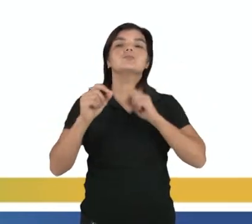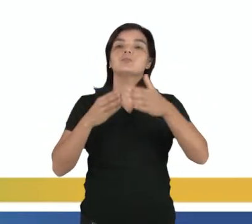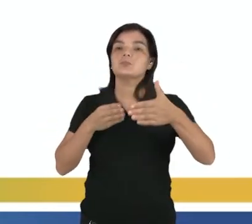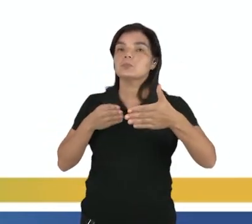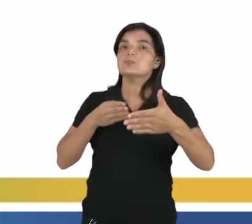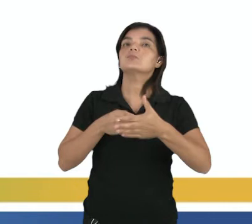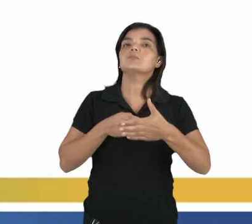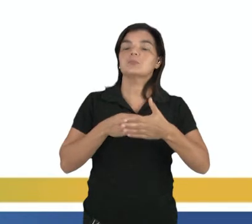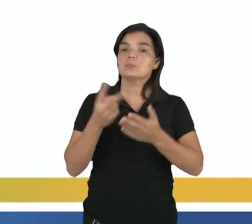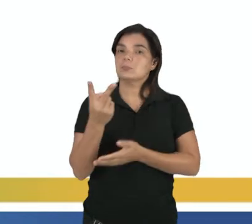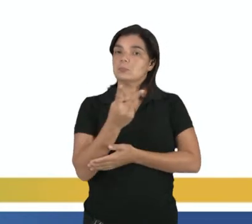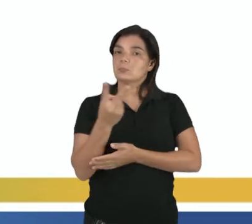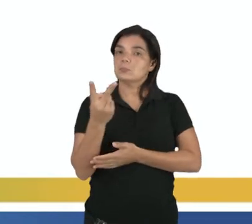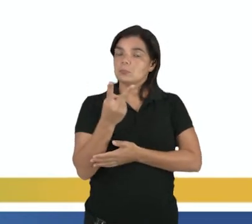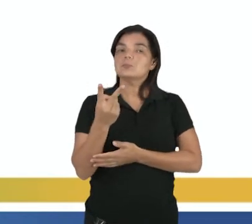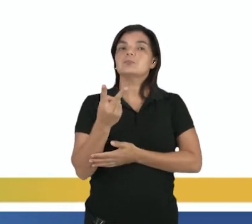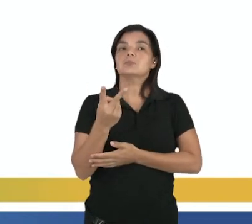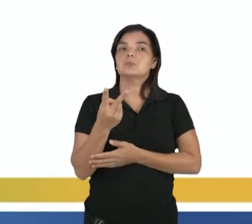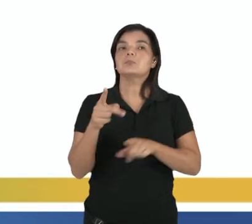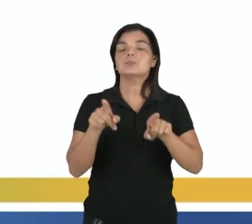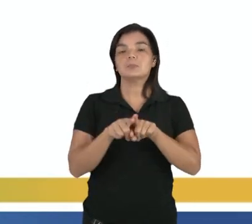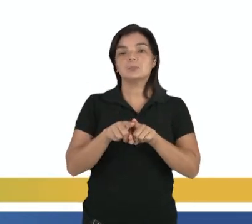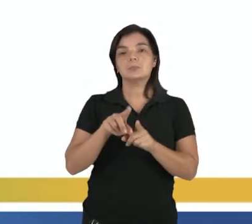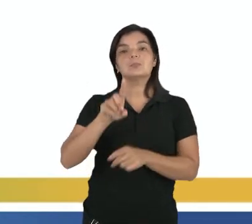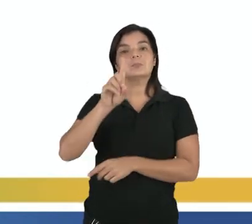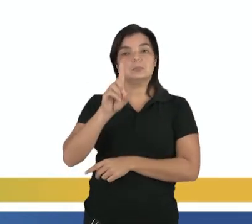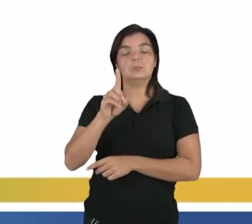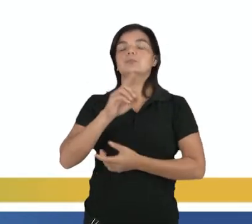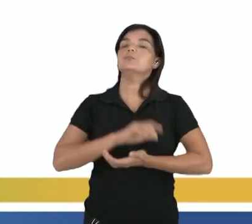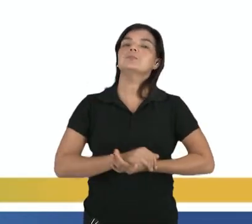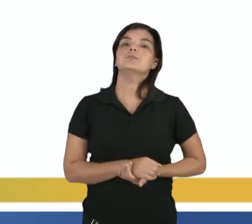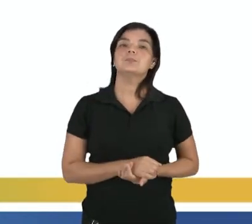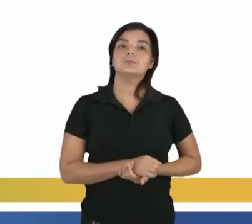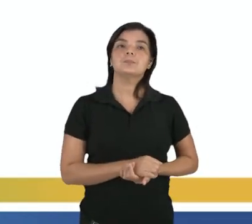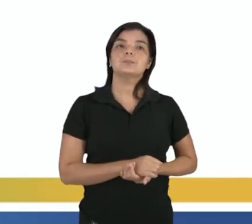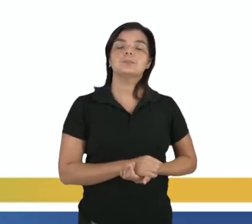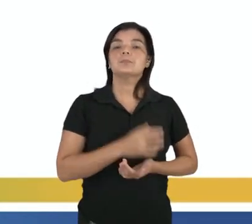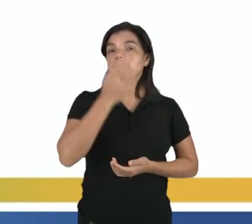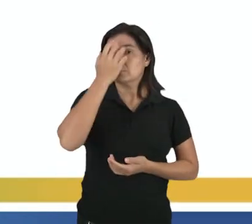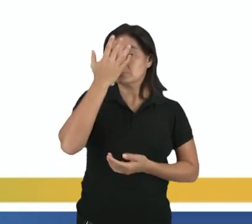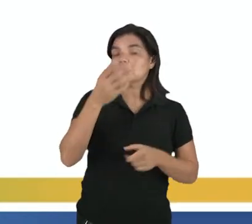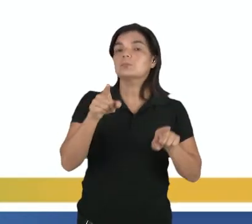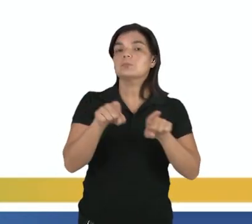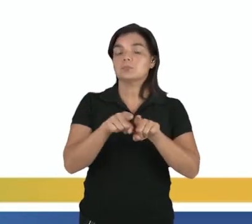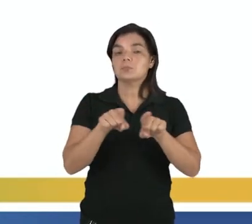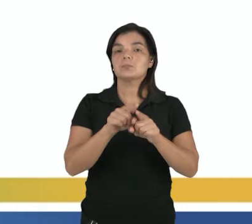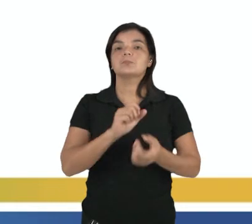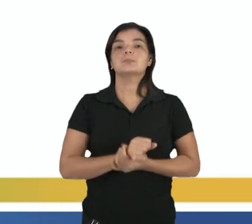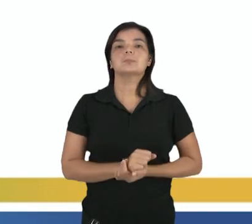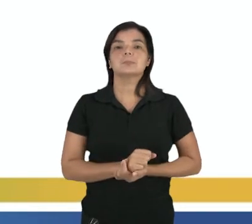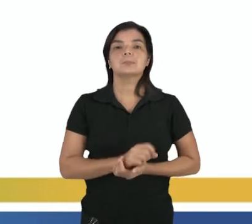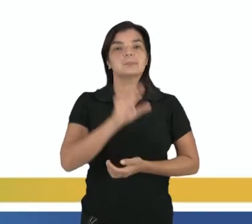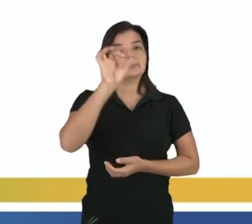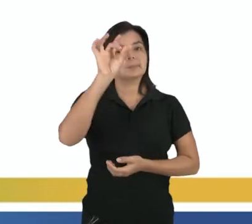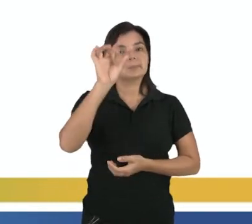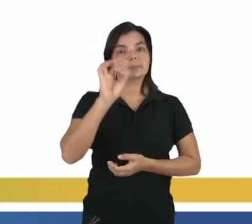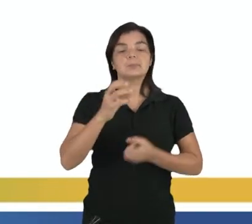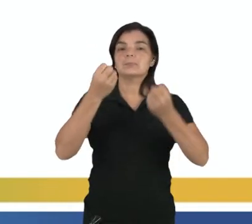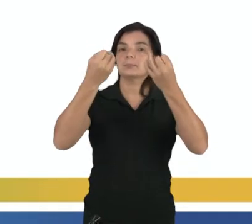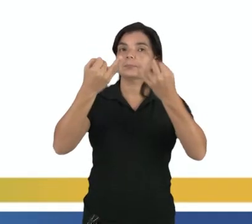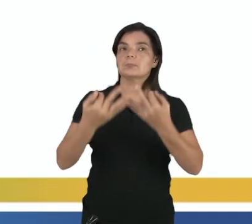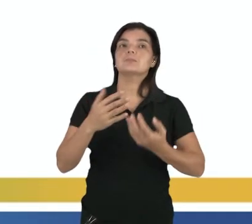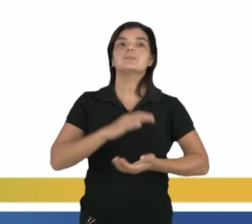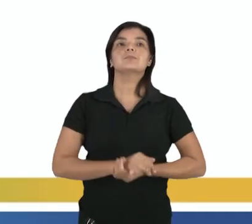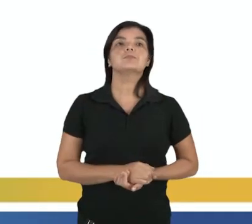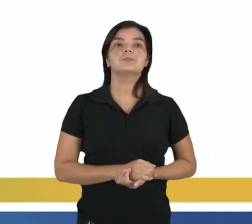interferência entre as duas ondas. Seria a letra D. Fica bem fácil, né, quando você sabe cada um desses conceitos.